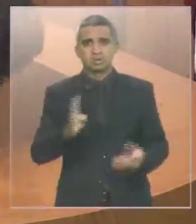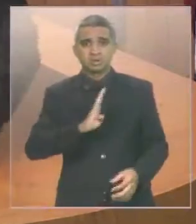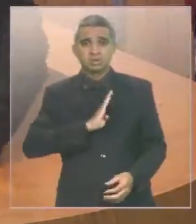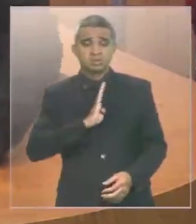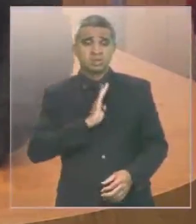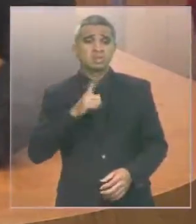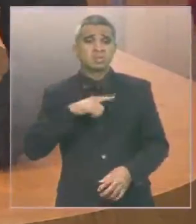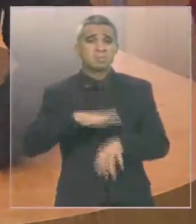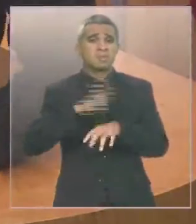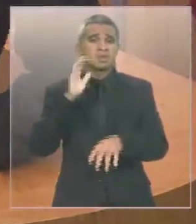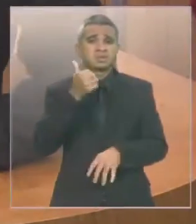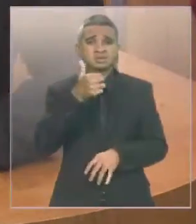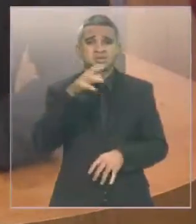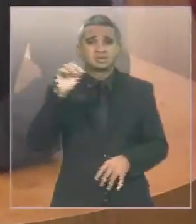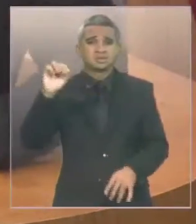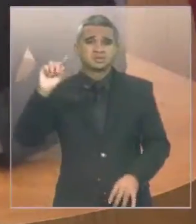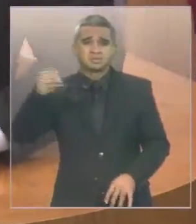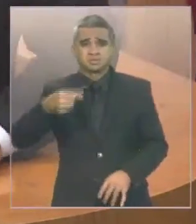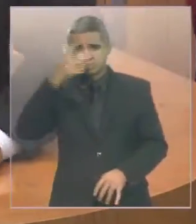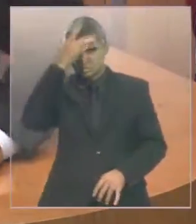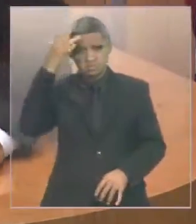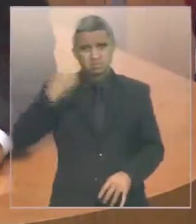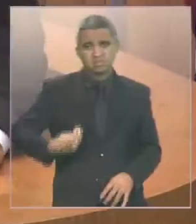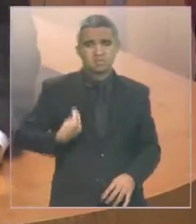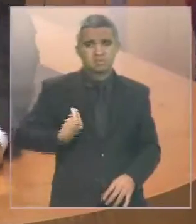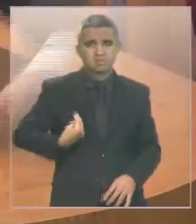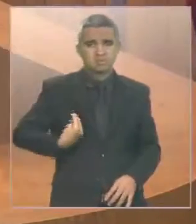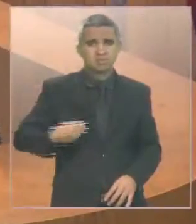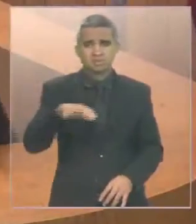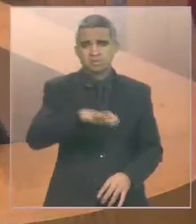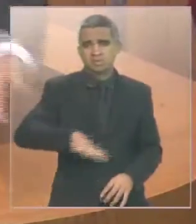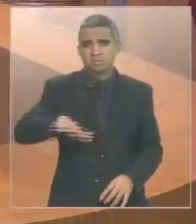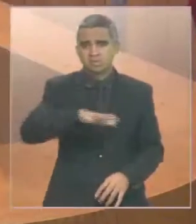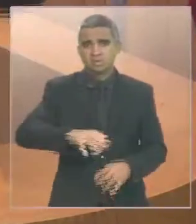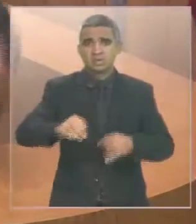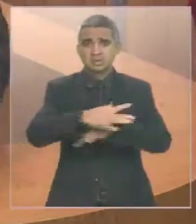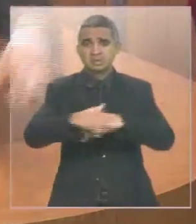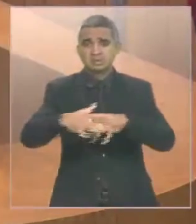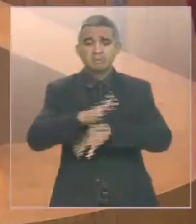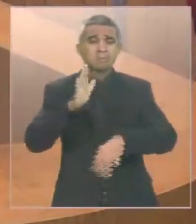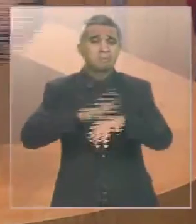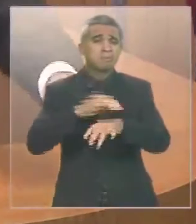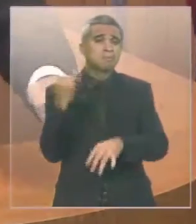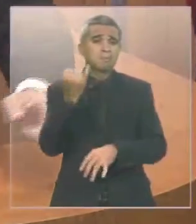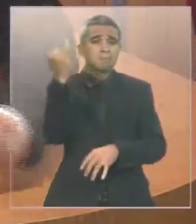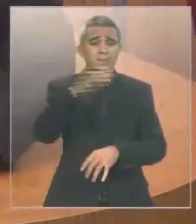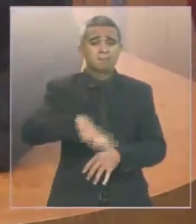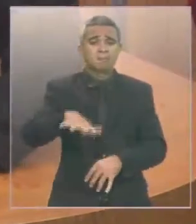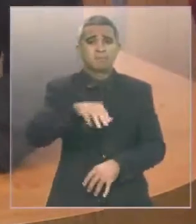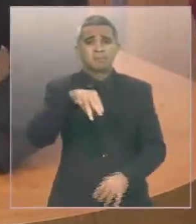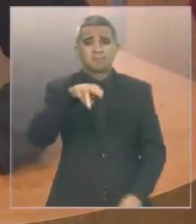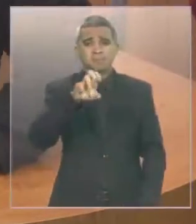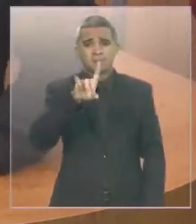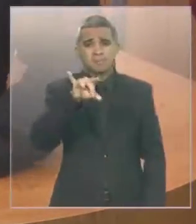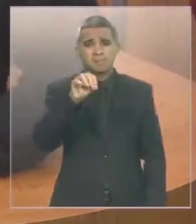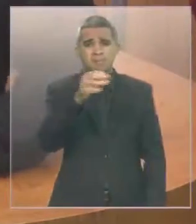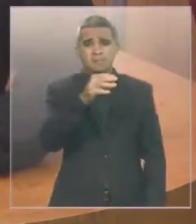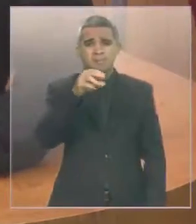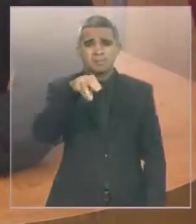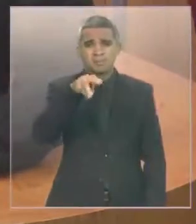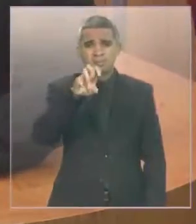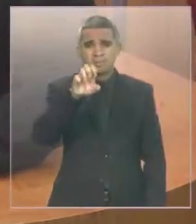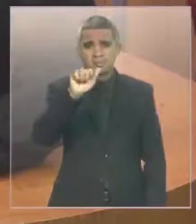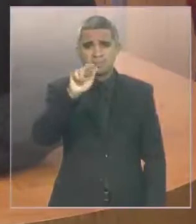de 100 mil habitantes a cidade mais importante do Médio Mealim e que tem sido tratada com irresponsabilidade pela atual